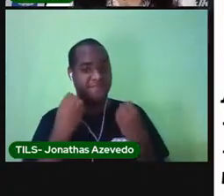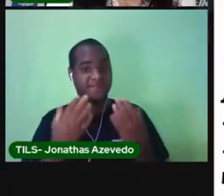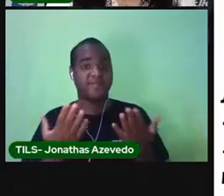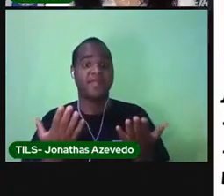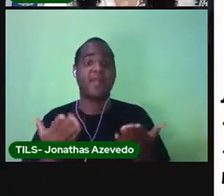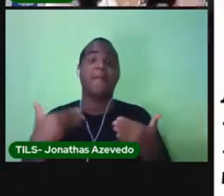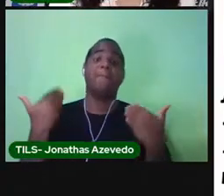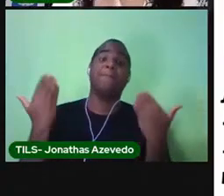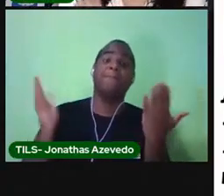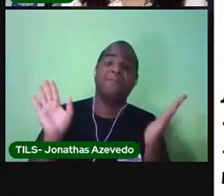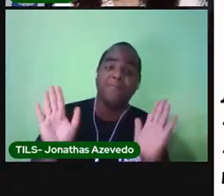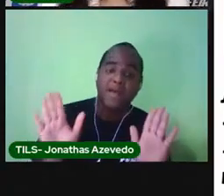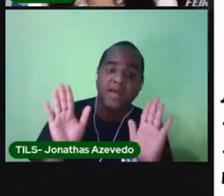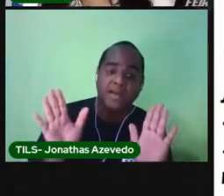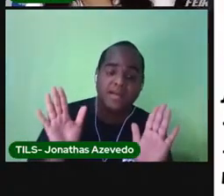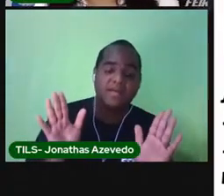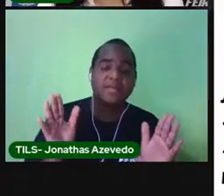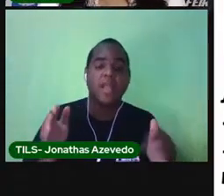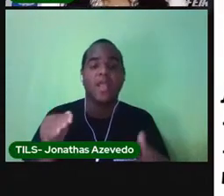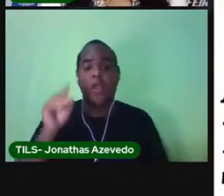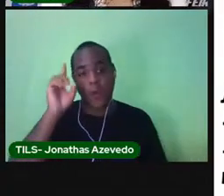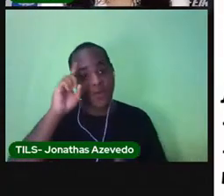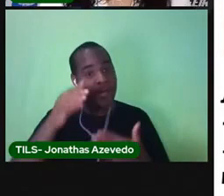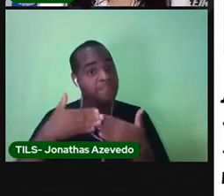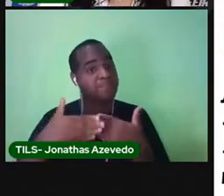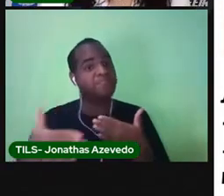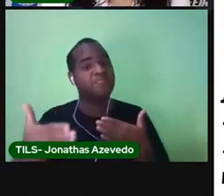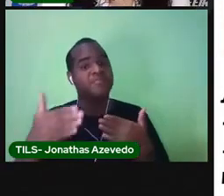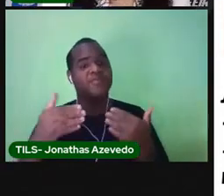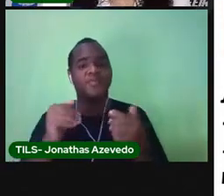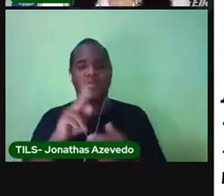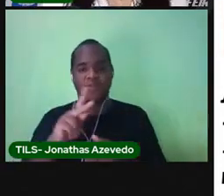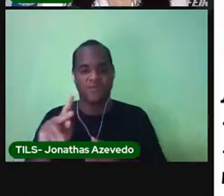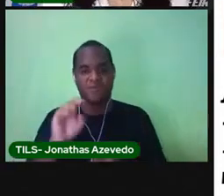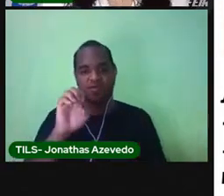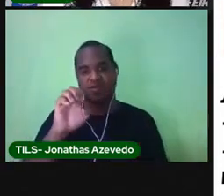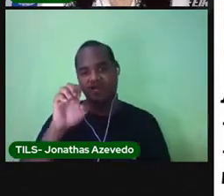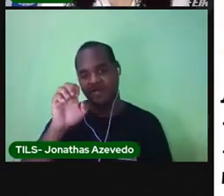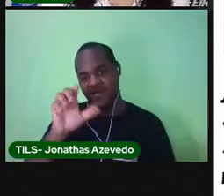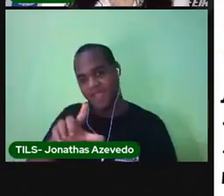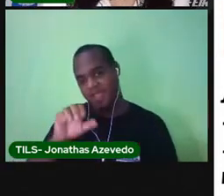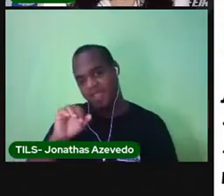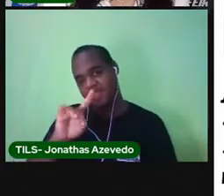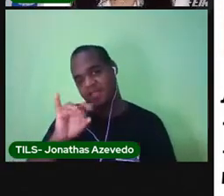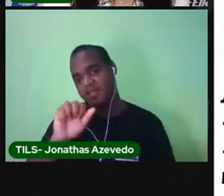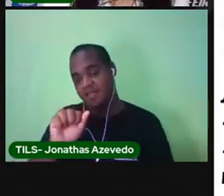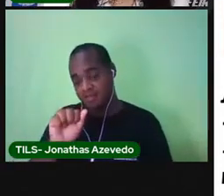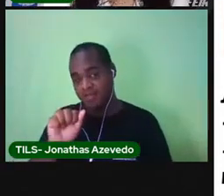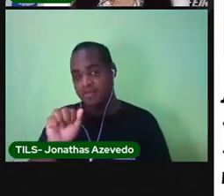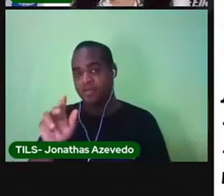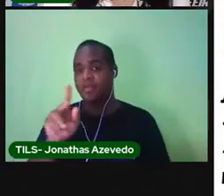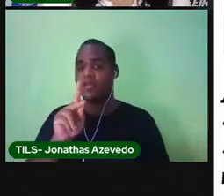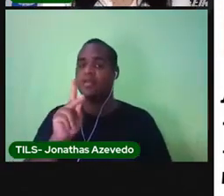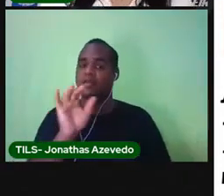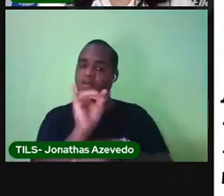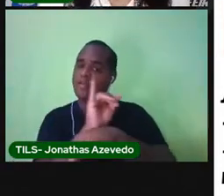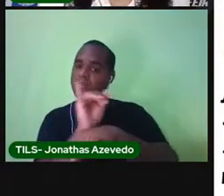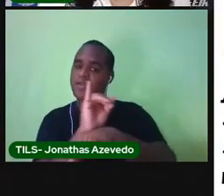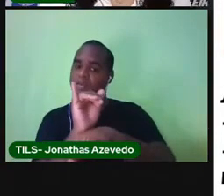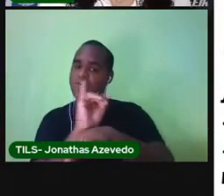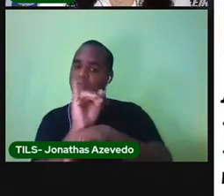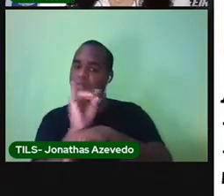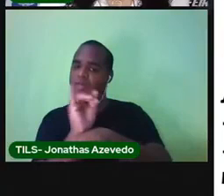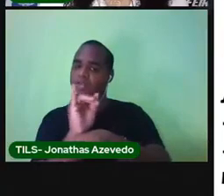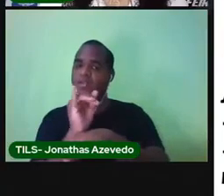Mas, enquanto esse dia não chega, A Proelda vai ficar aqui com vocês no canal do YouTube Durante